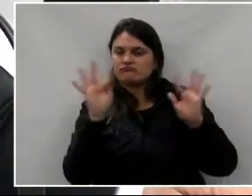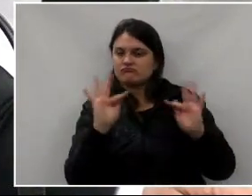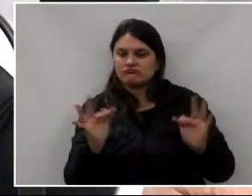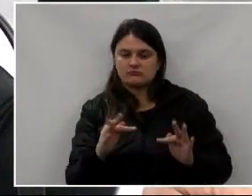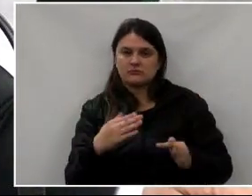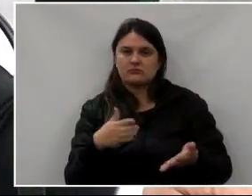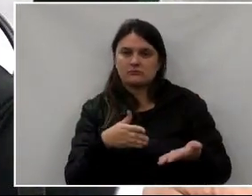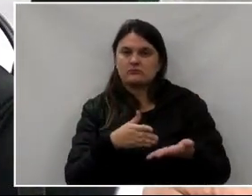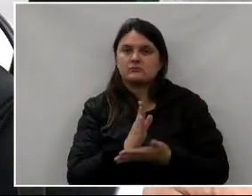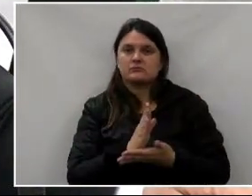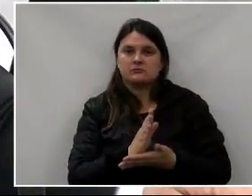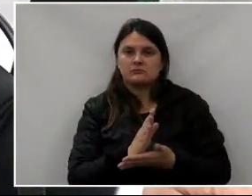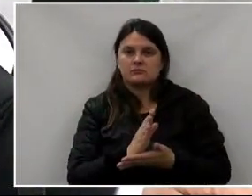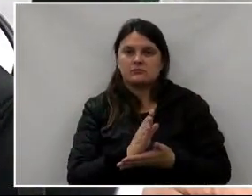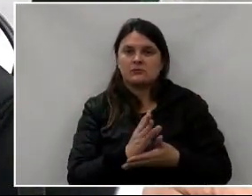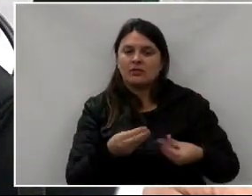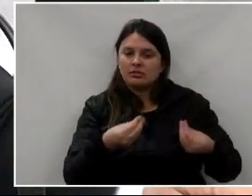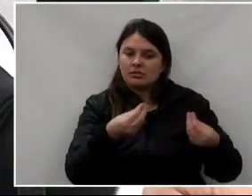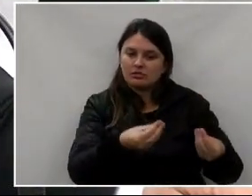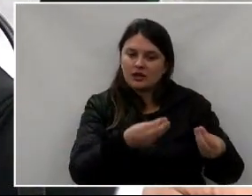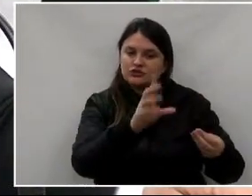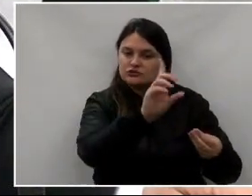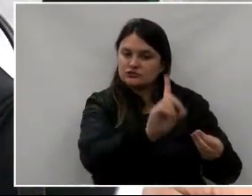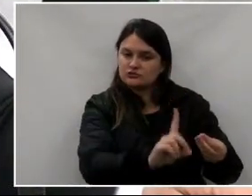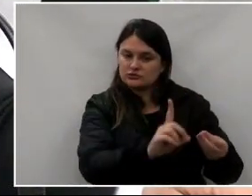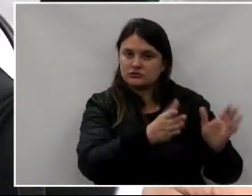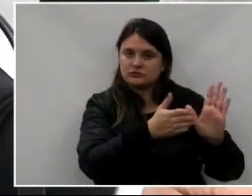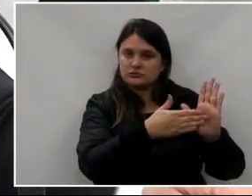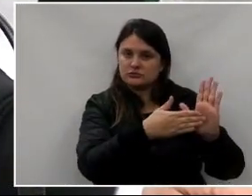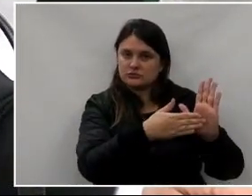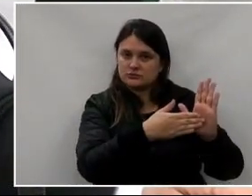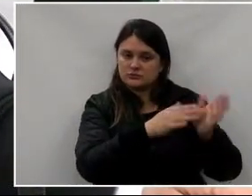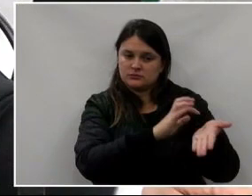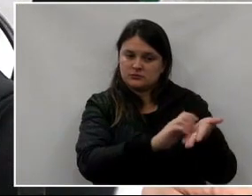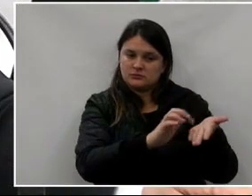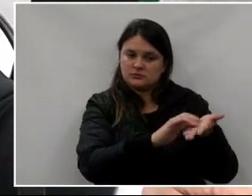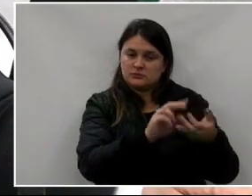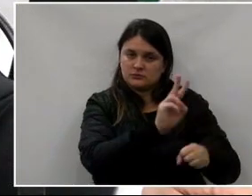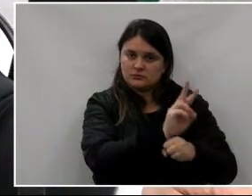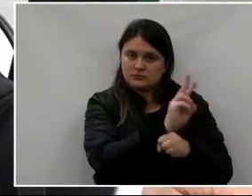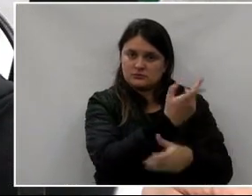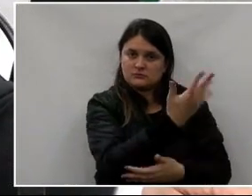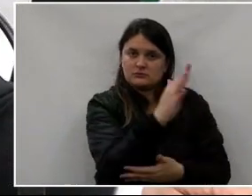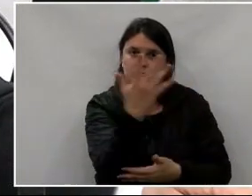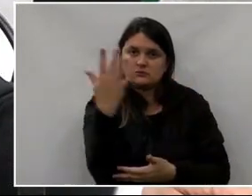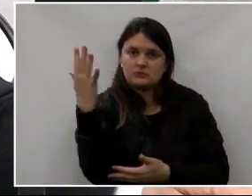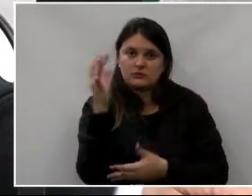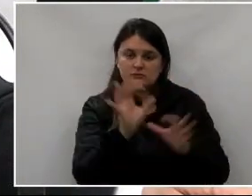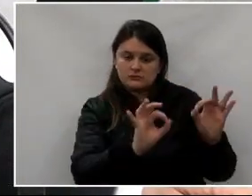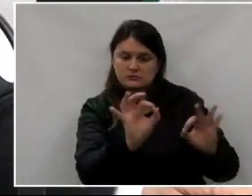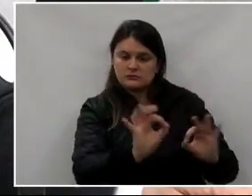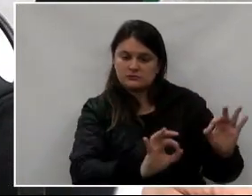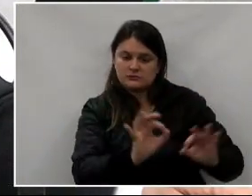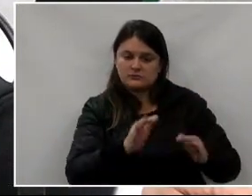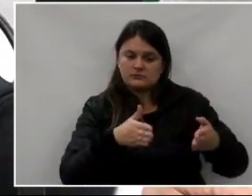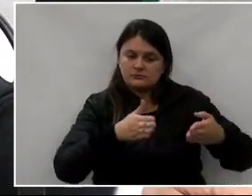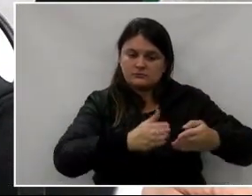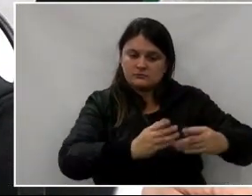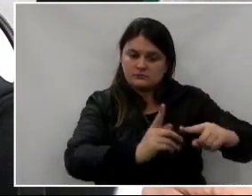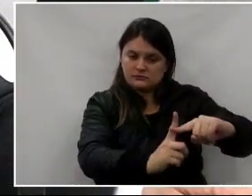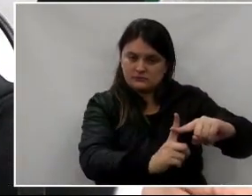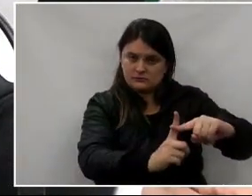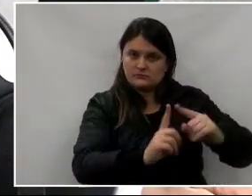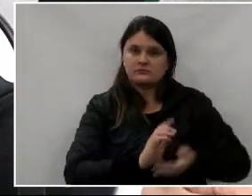aprovarmos, para dar as garantias necessárias para a secretaria envolvida para ela organizar este